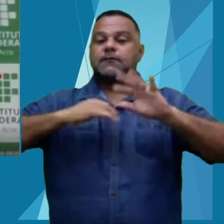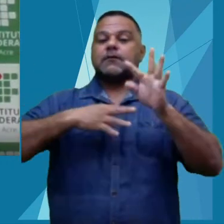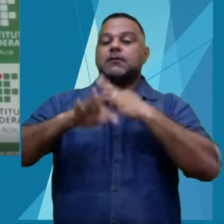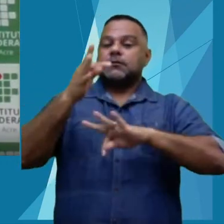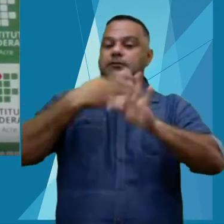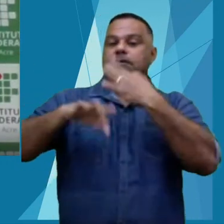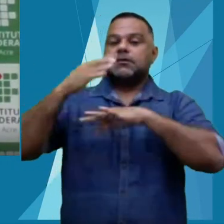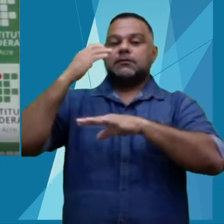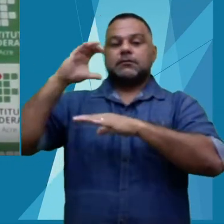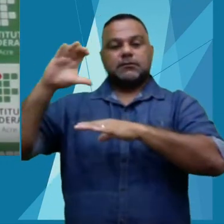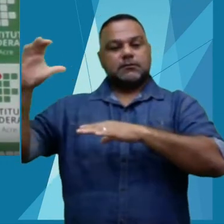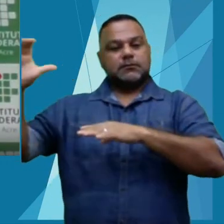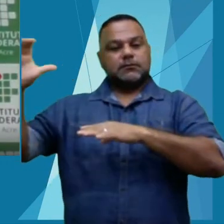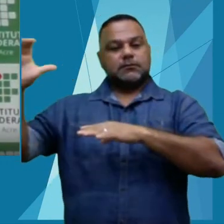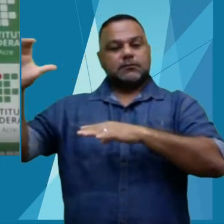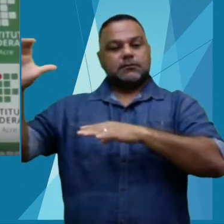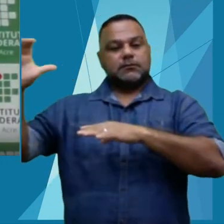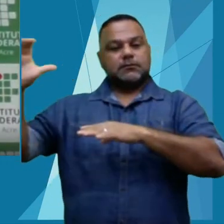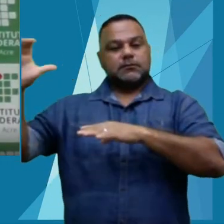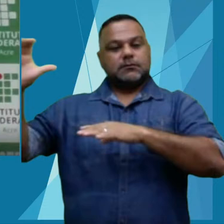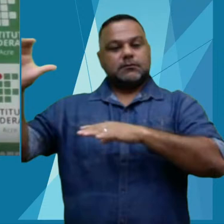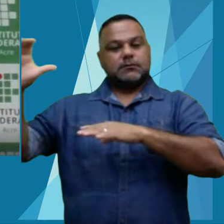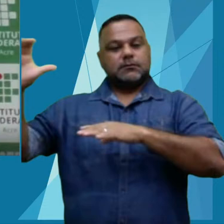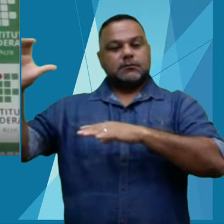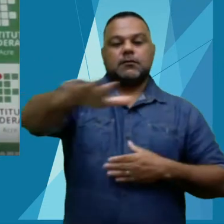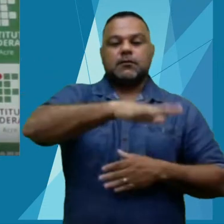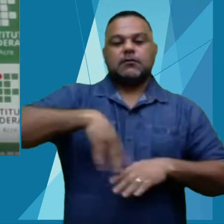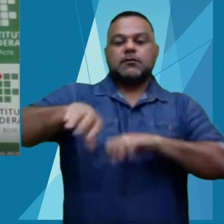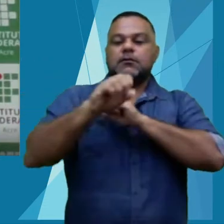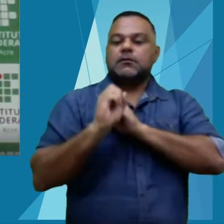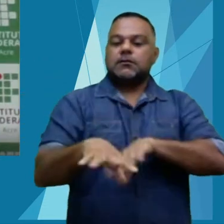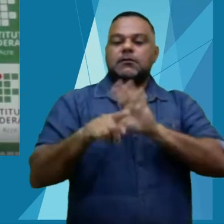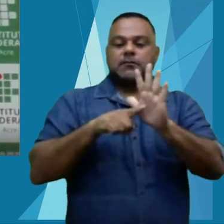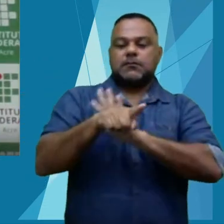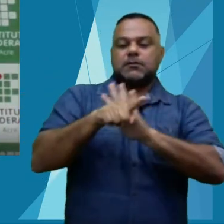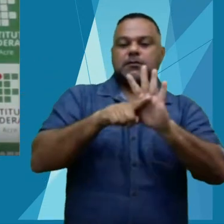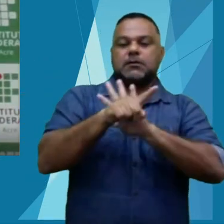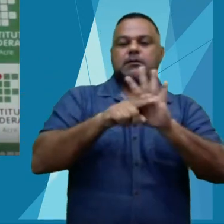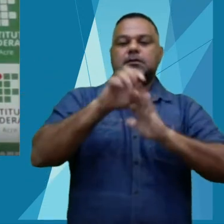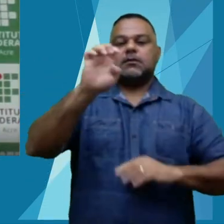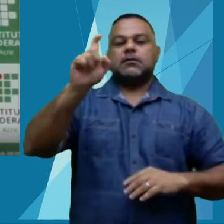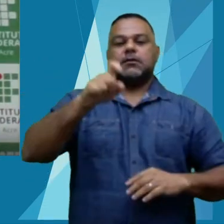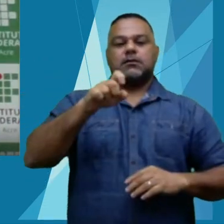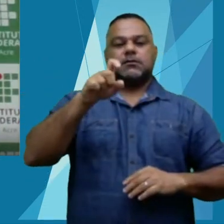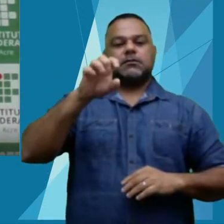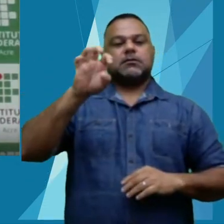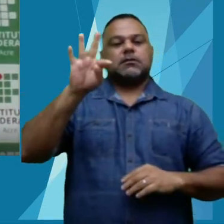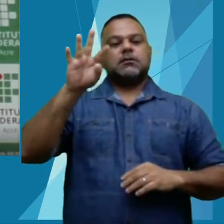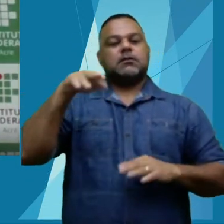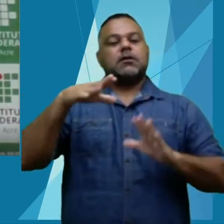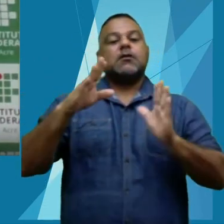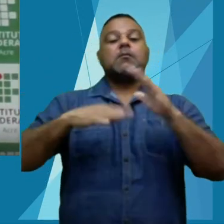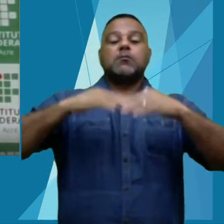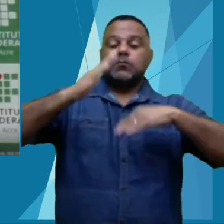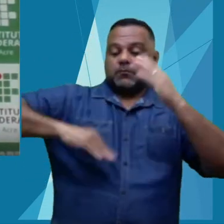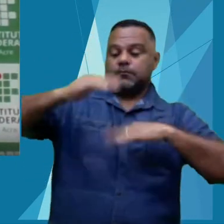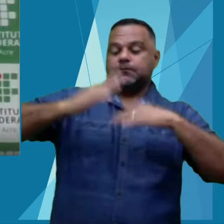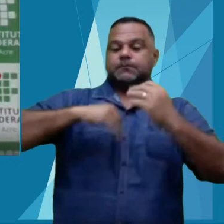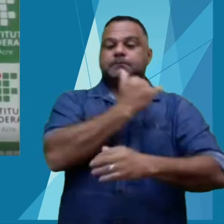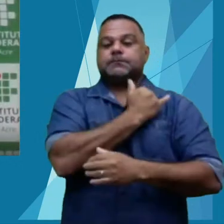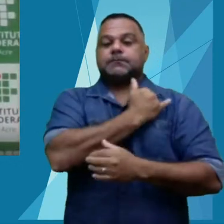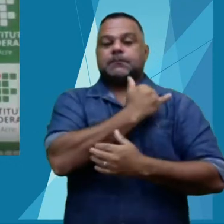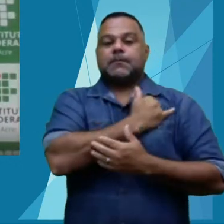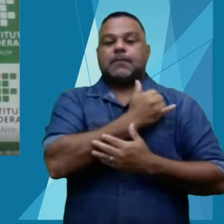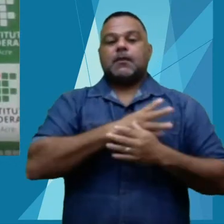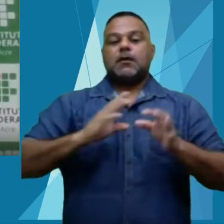-científico produzidas no âmbito do ensino, pesquisa e extensão por servidores do IFAC, editoras e